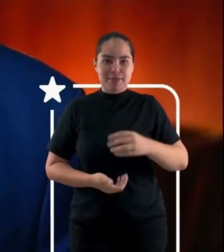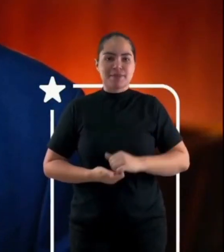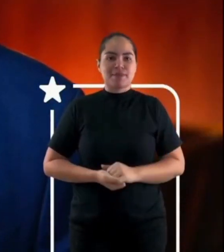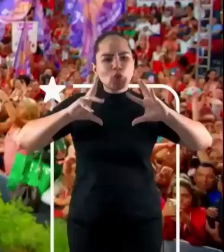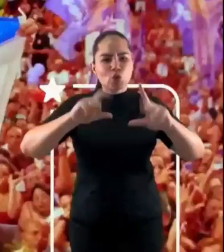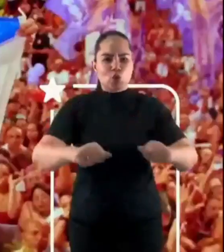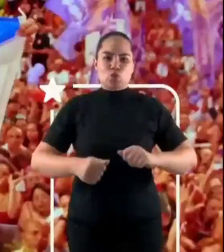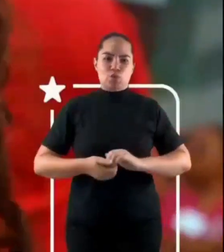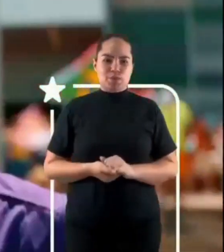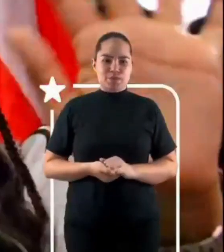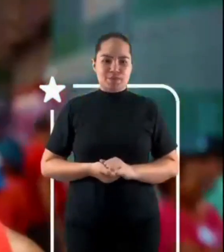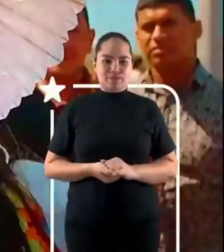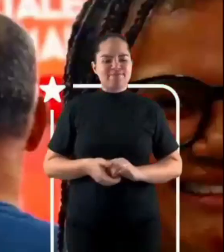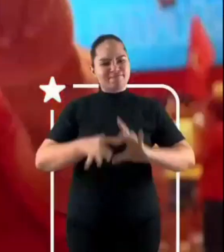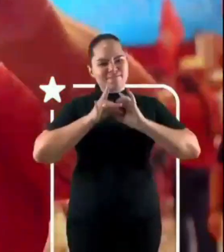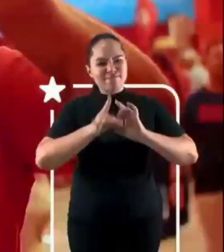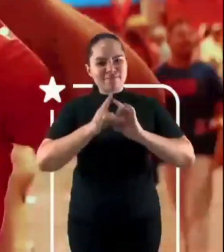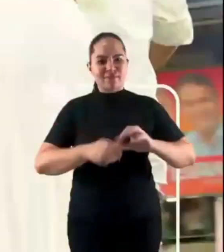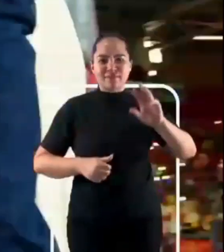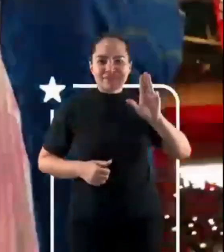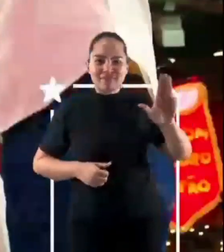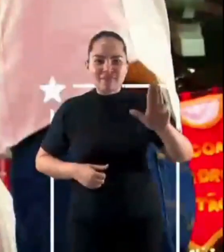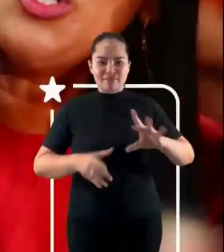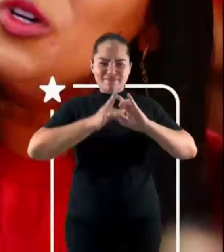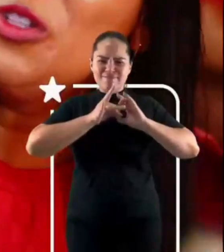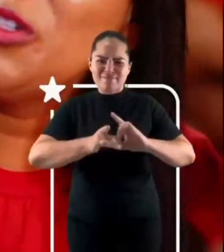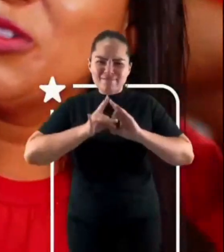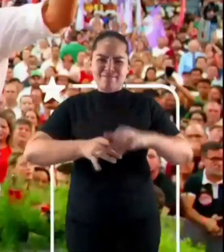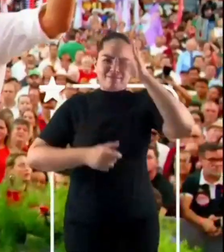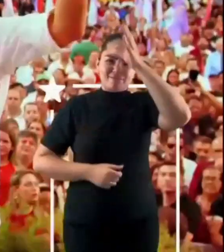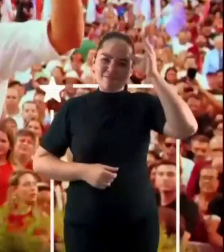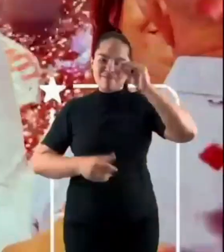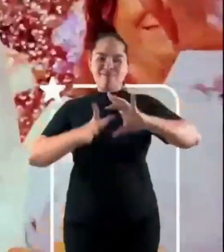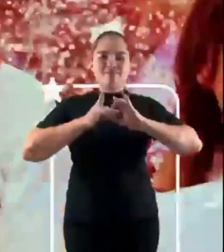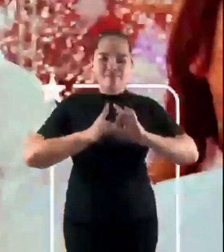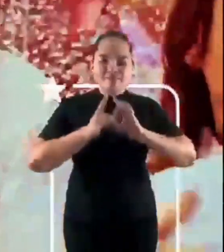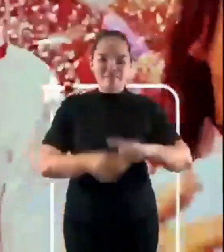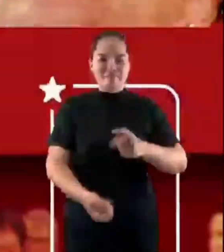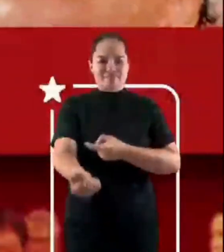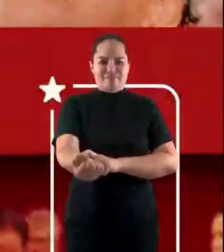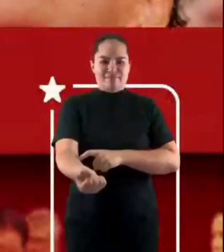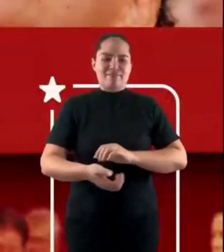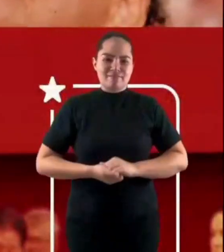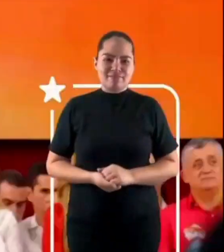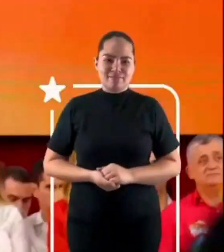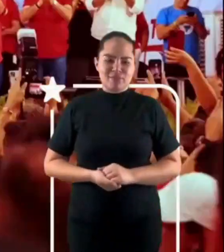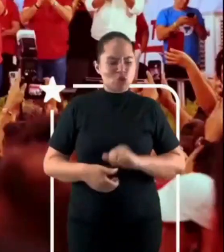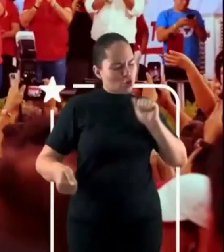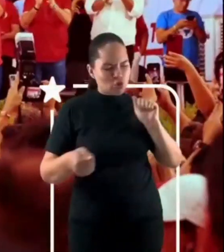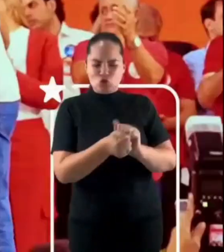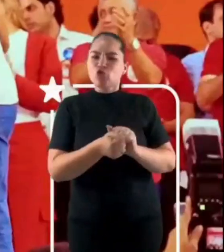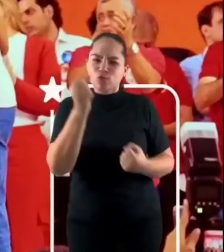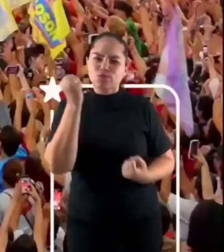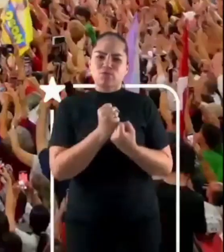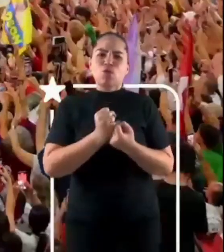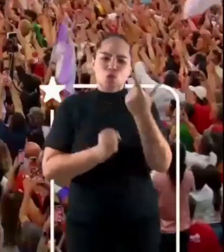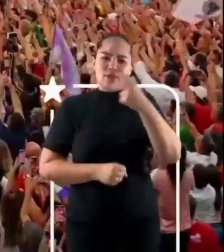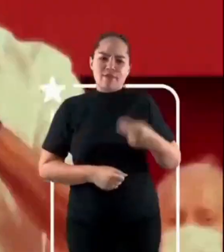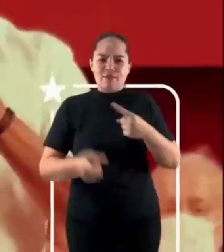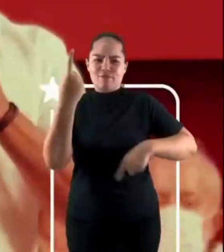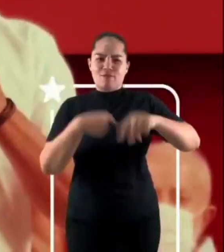Evandro Leitão. Unidos com Lula. Unidos com Camilo. Unidos com Elmano.